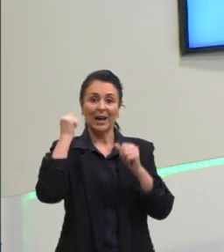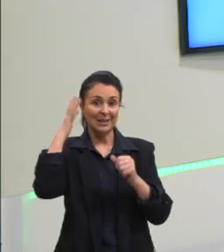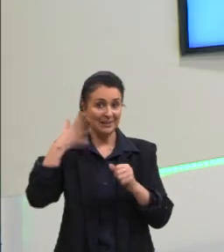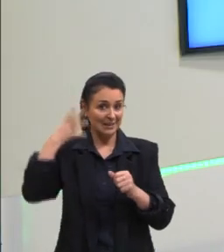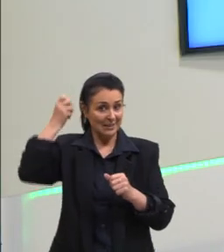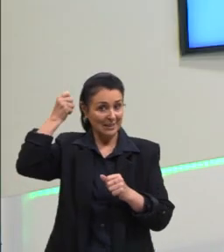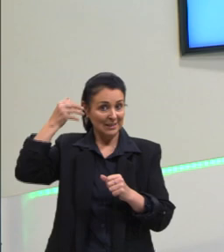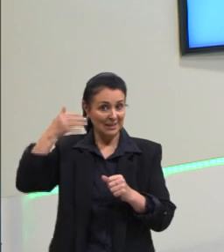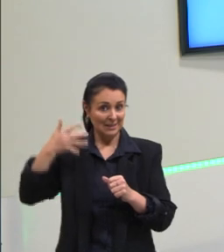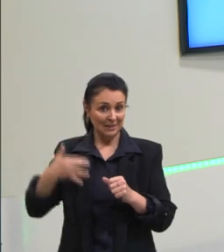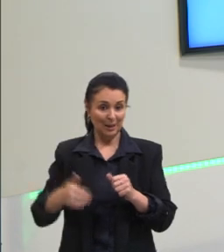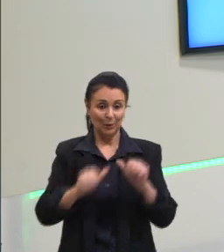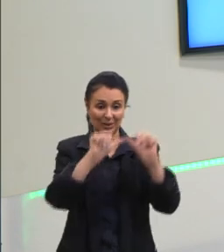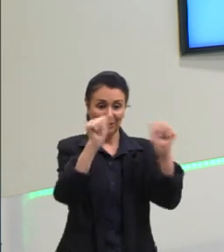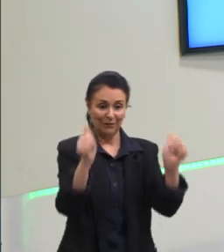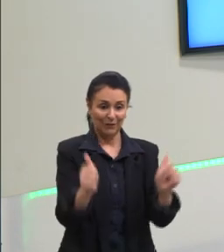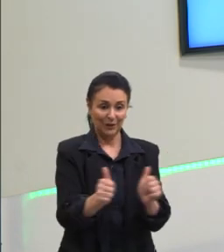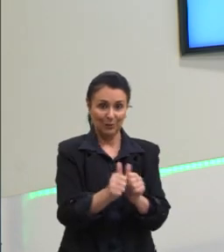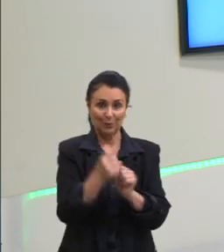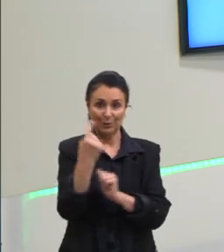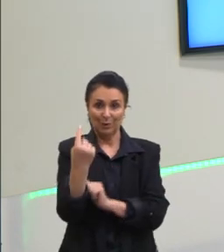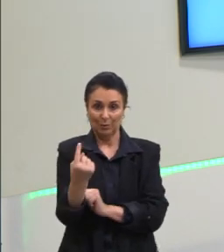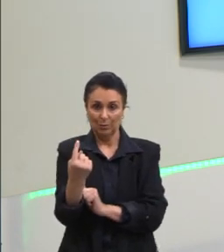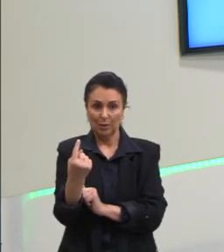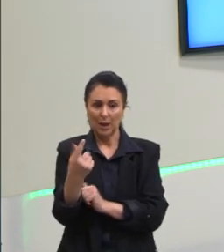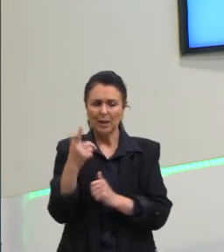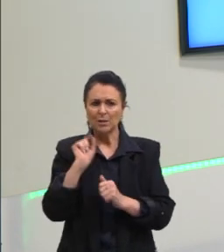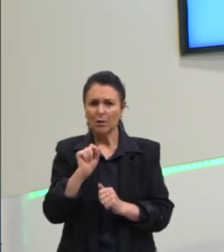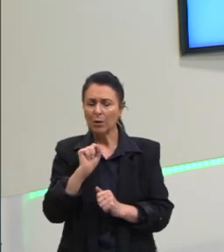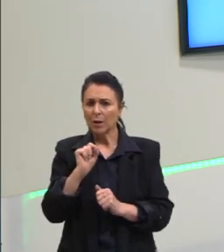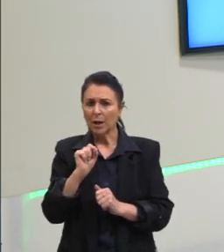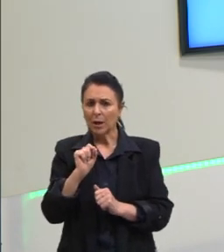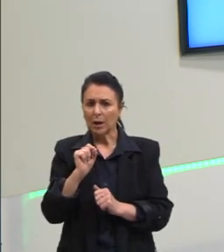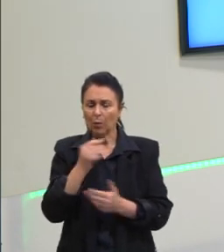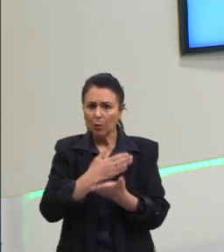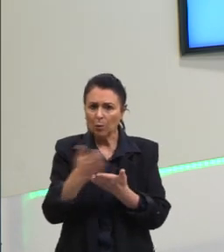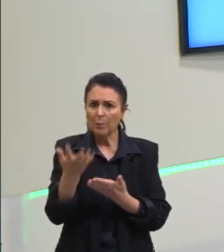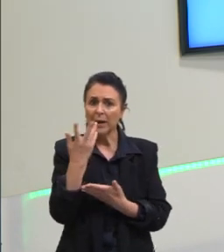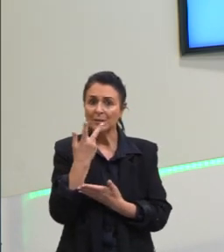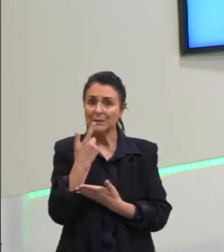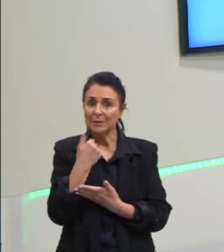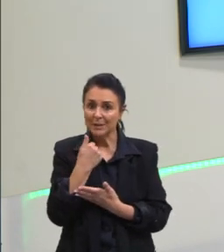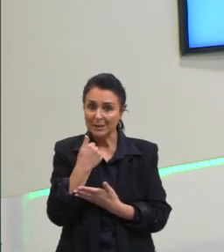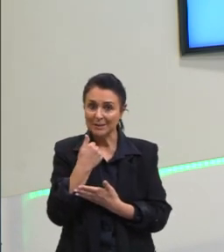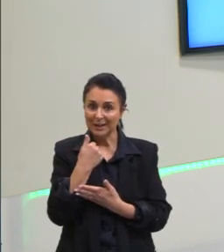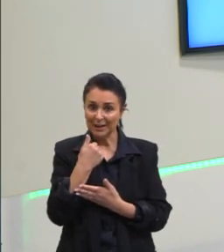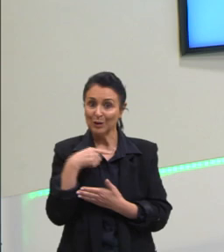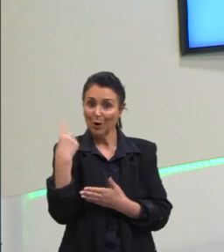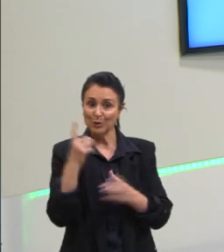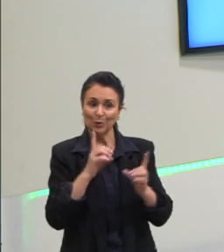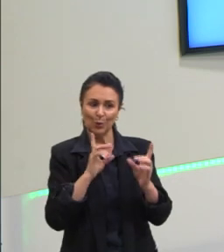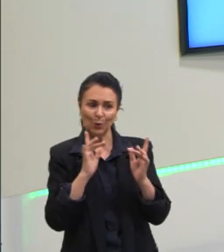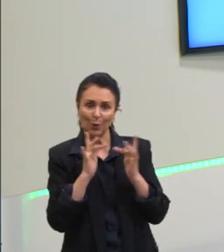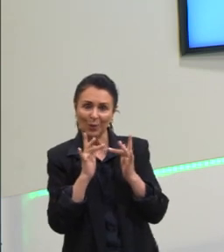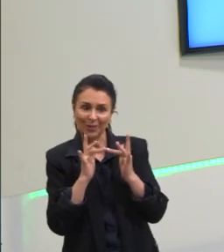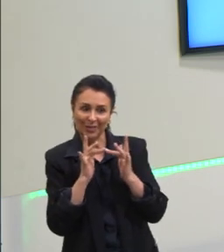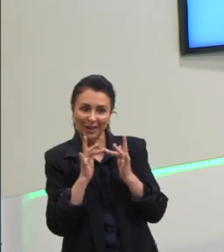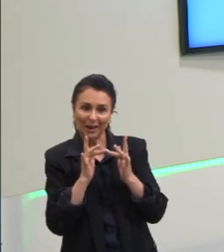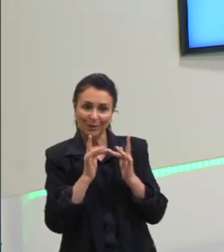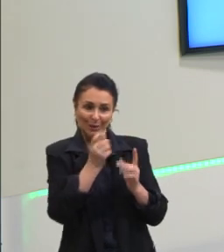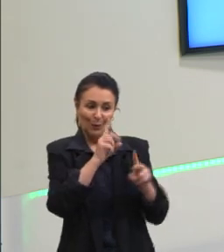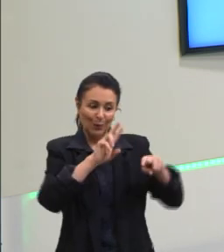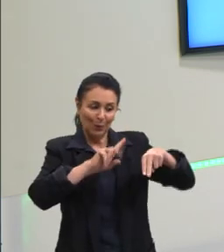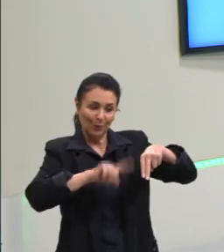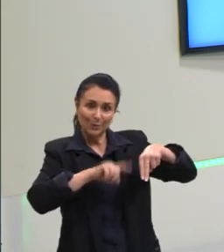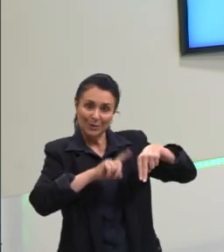ilustra o quê? A nossa associação desde criança com os números naturais, que são os primeiros números de que, de fato, a